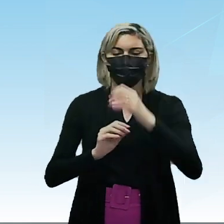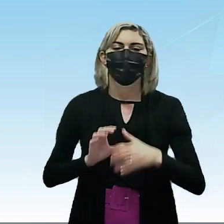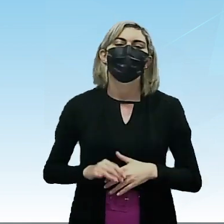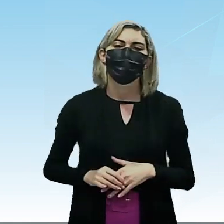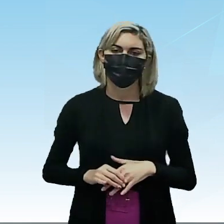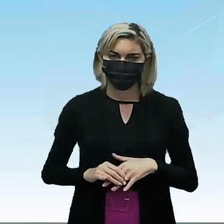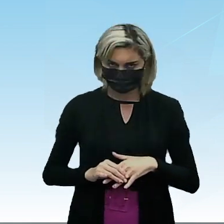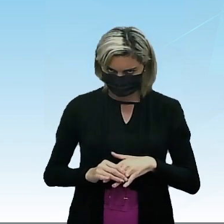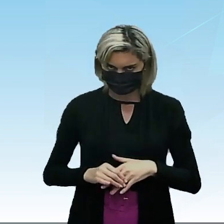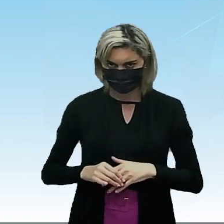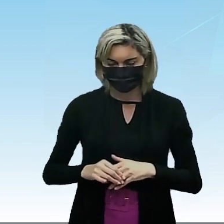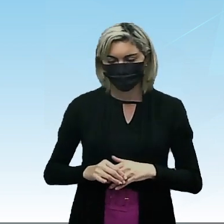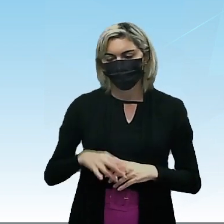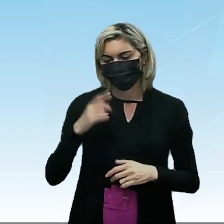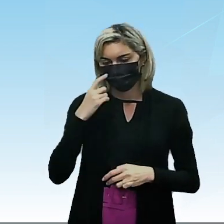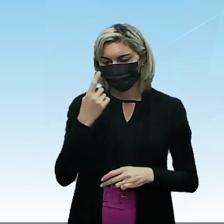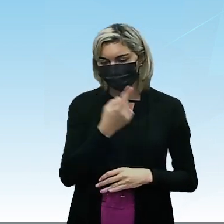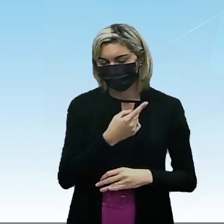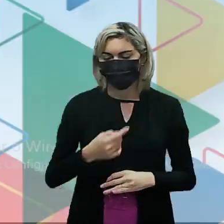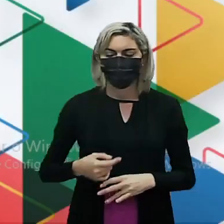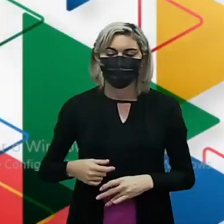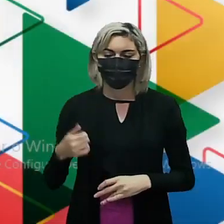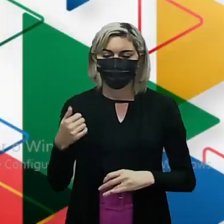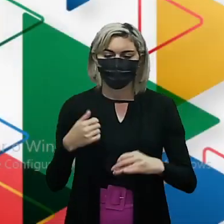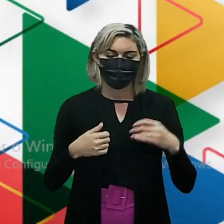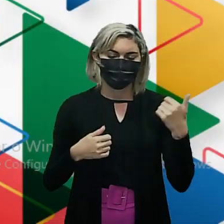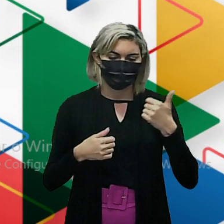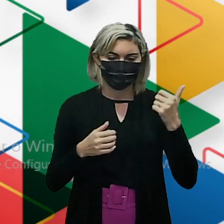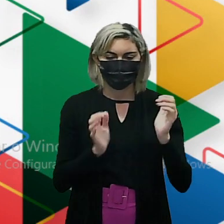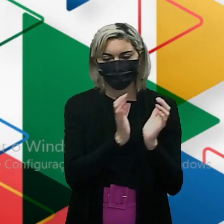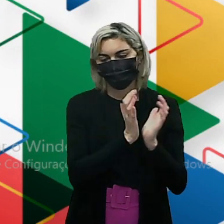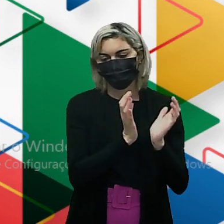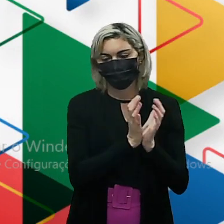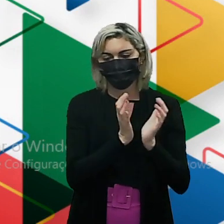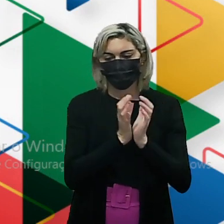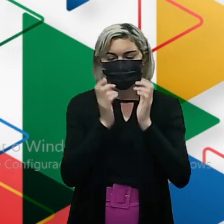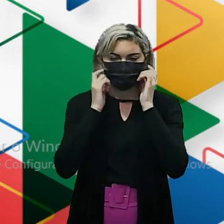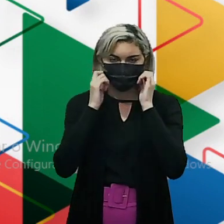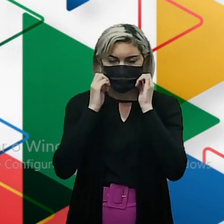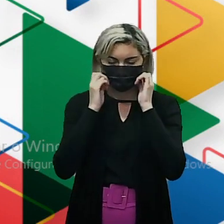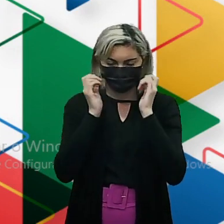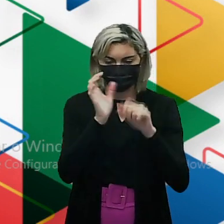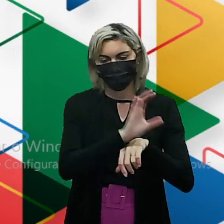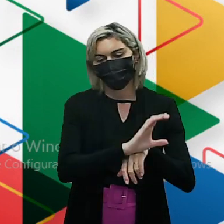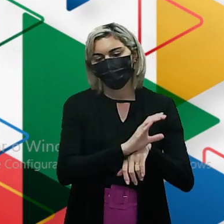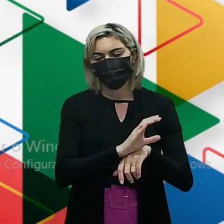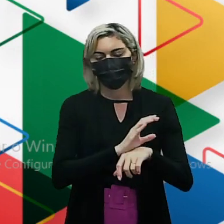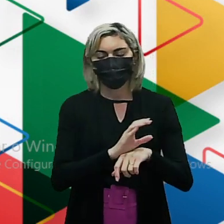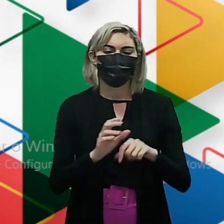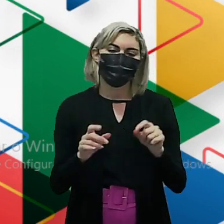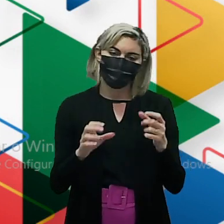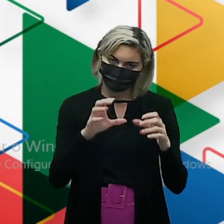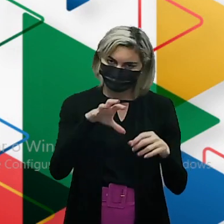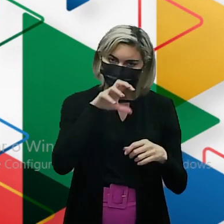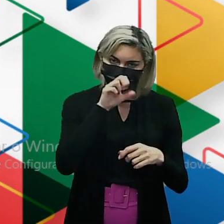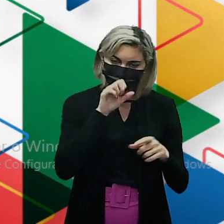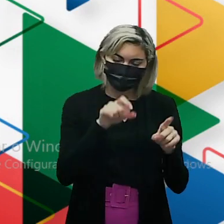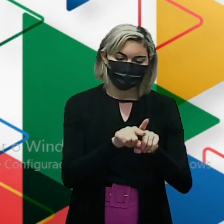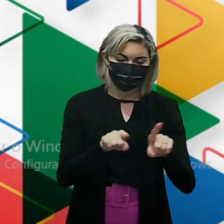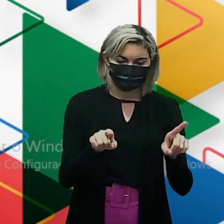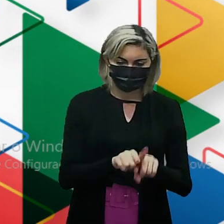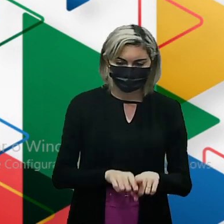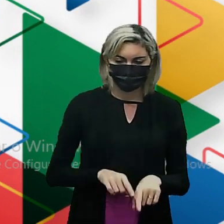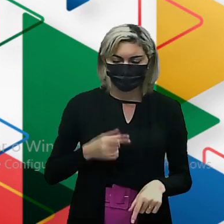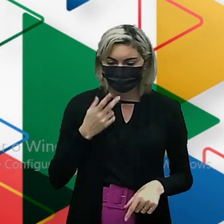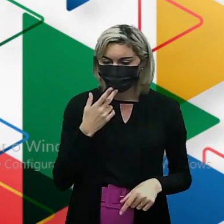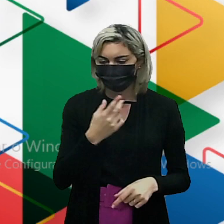Pegou? Vem comigo. O primeiro grupo funcional carbonilado e também oxigenado que eu quero falar